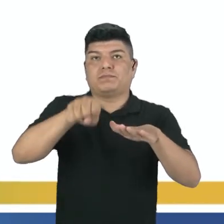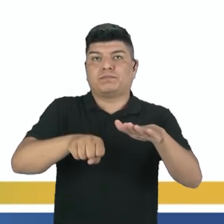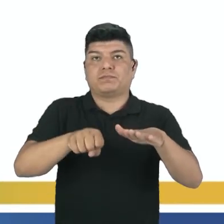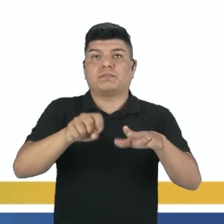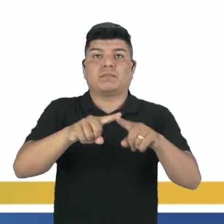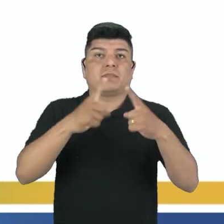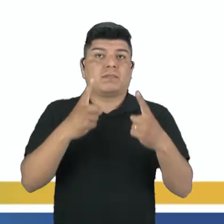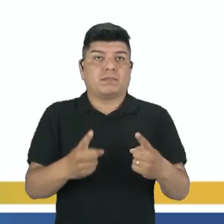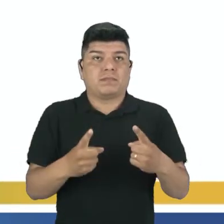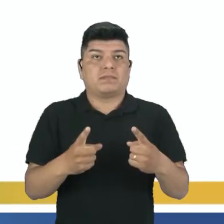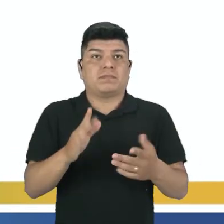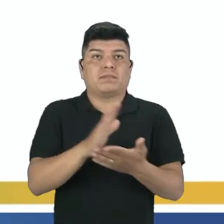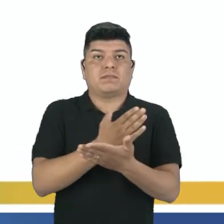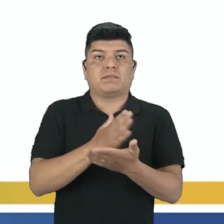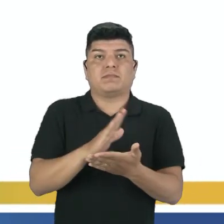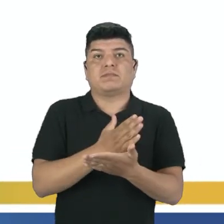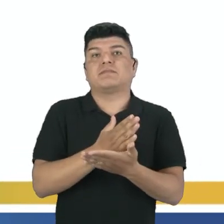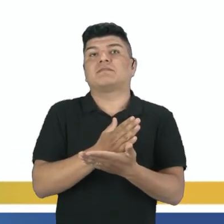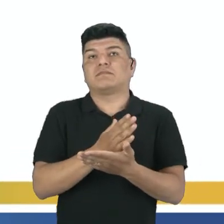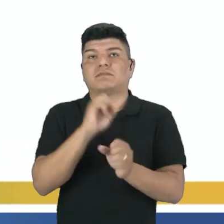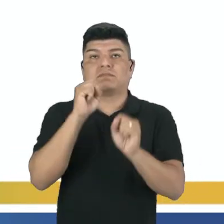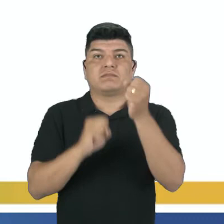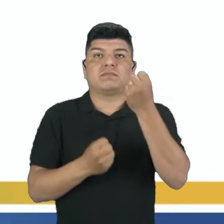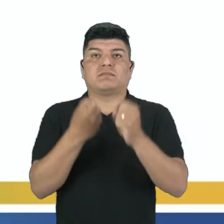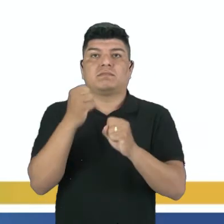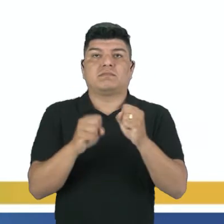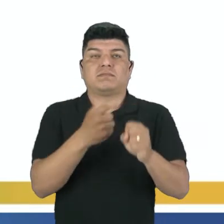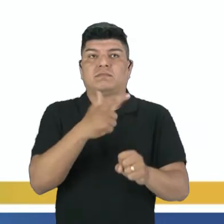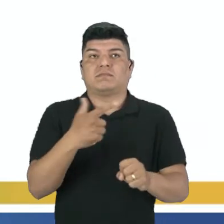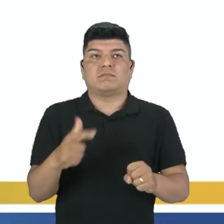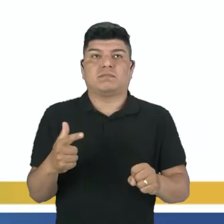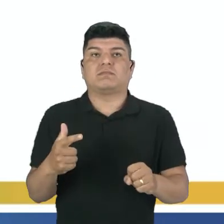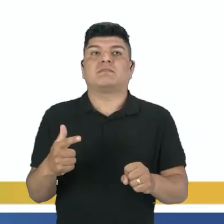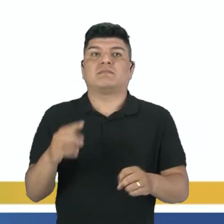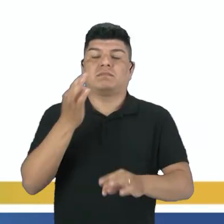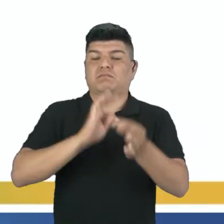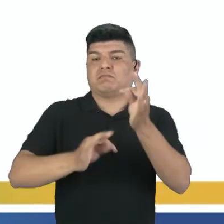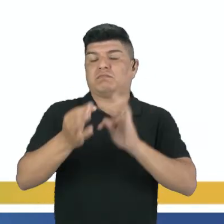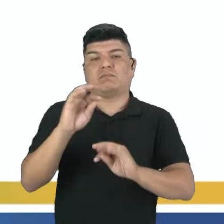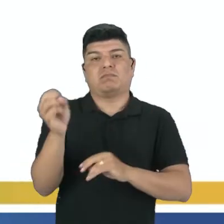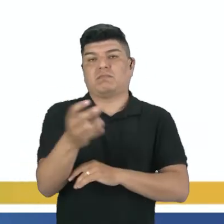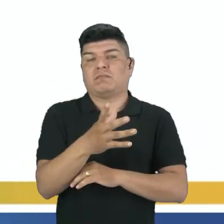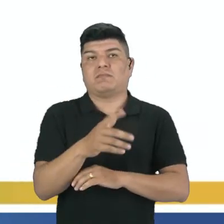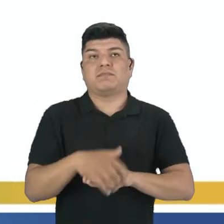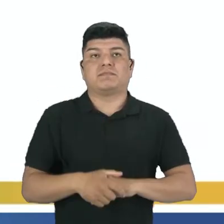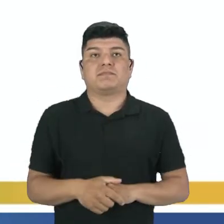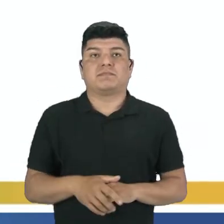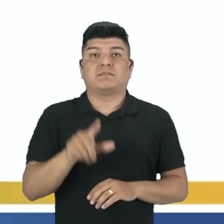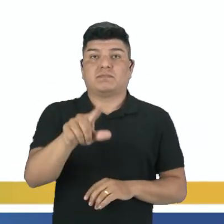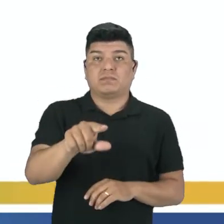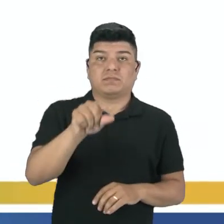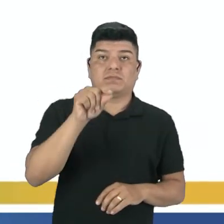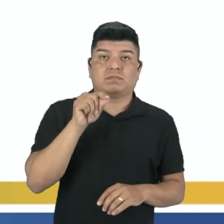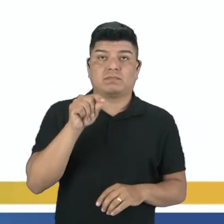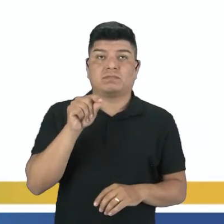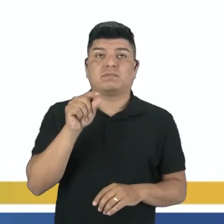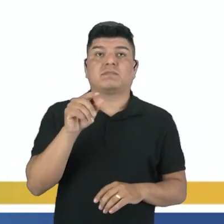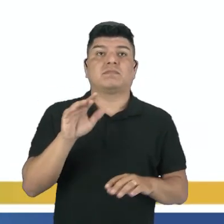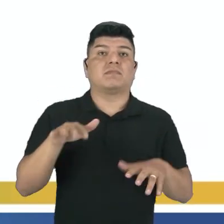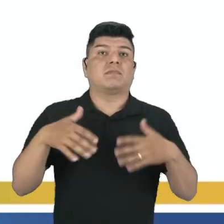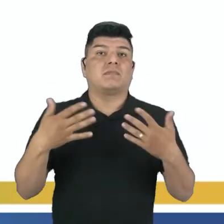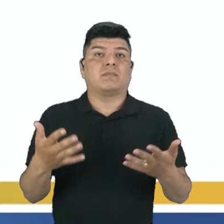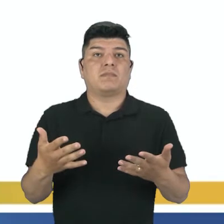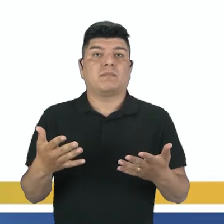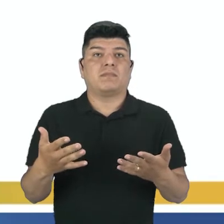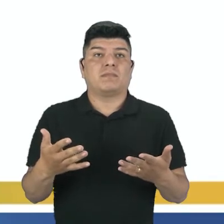No entanto, alguns segmentos da indústria não possuem grandes aparatos tecnológicos. Marca a alternativa que corresponde